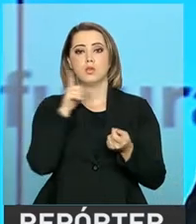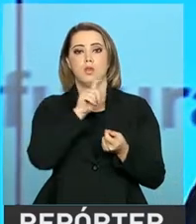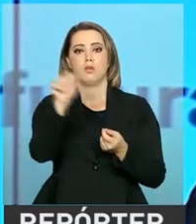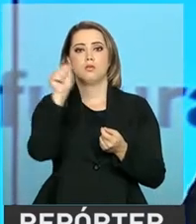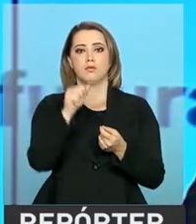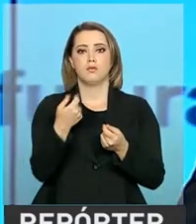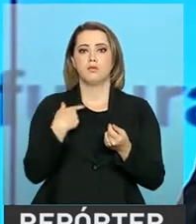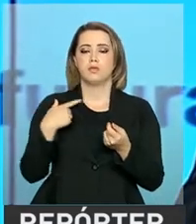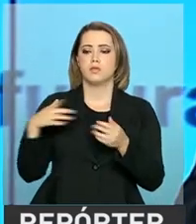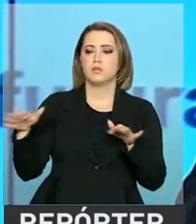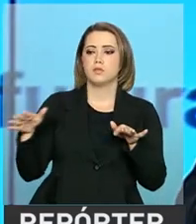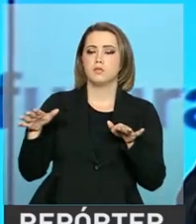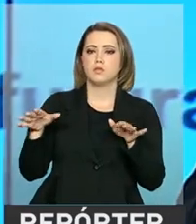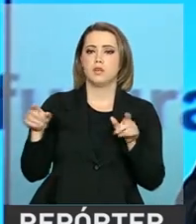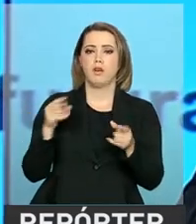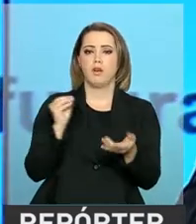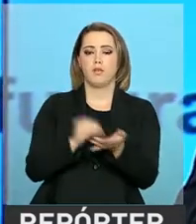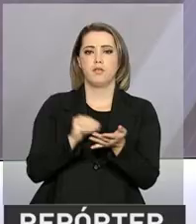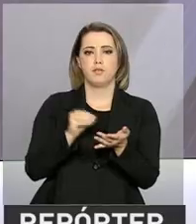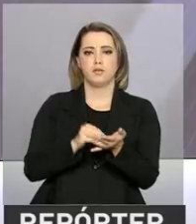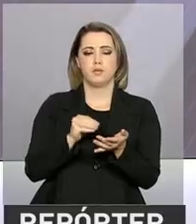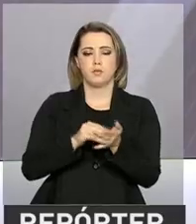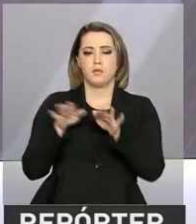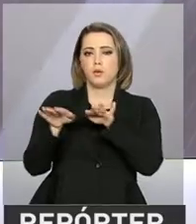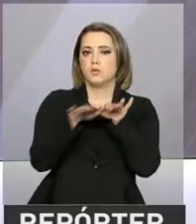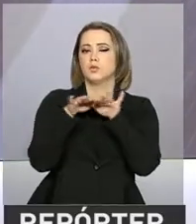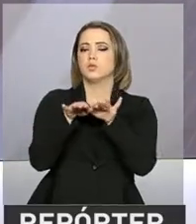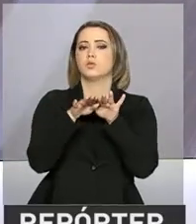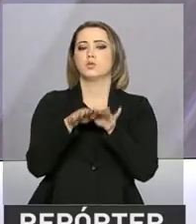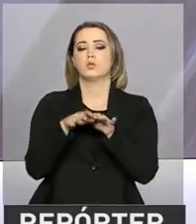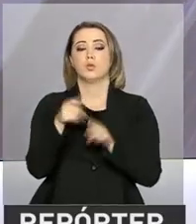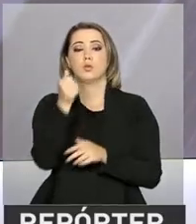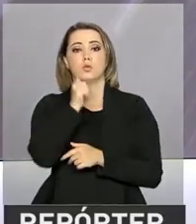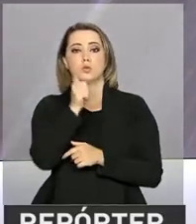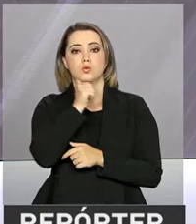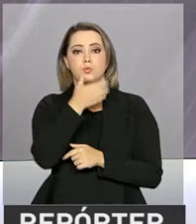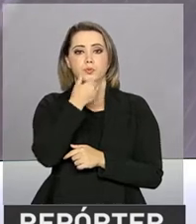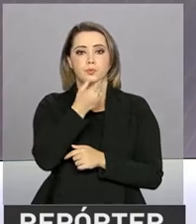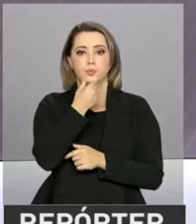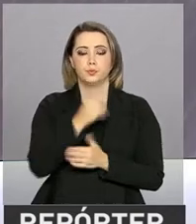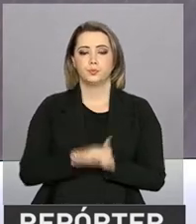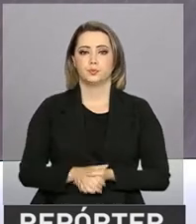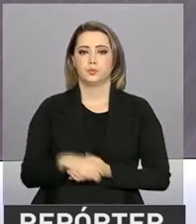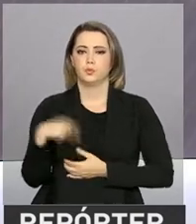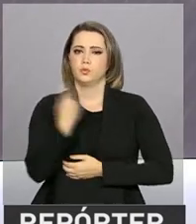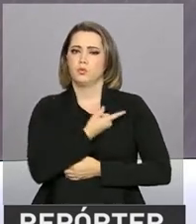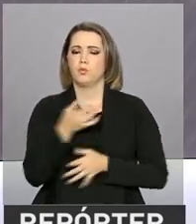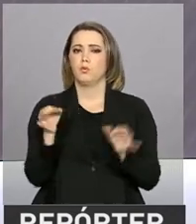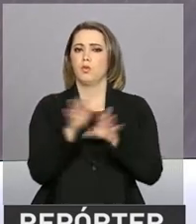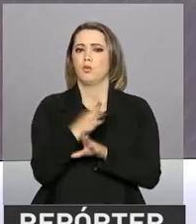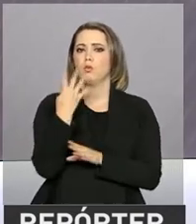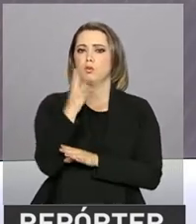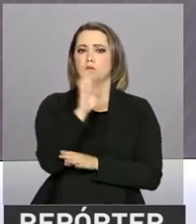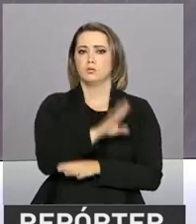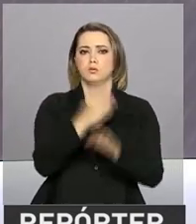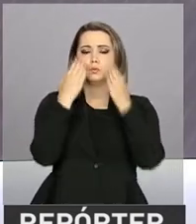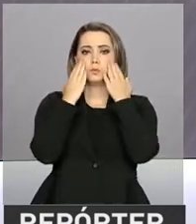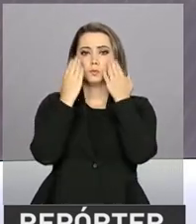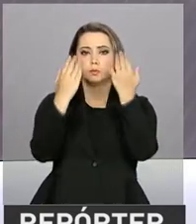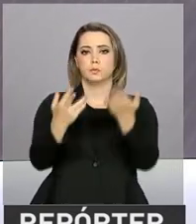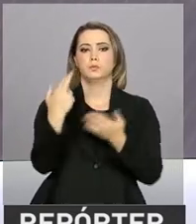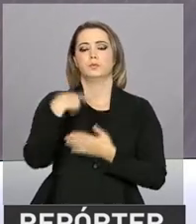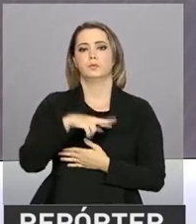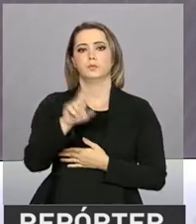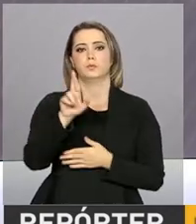das desigualdades de gênero. Nós ficamos por aqui. Voltamos às quatro da tarde na próxima edição do